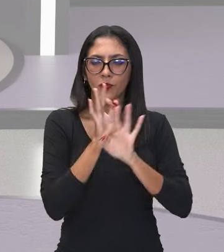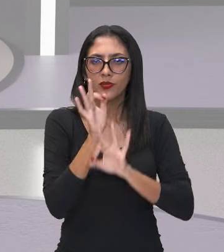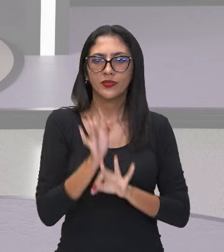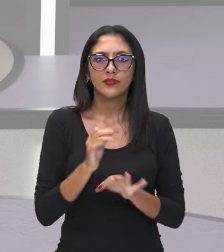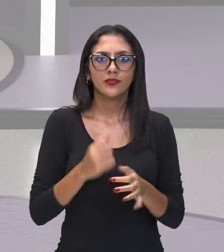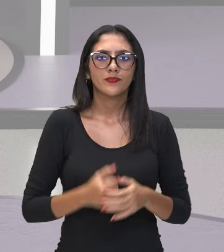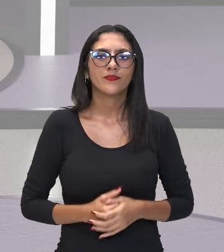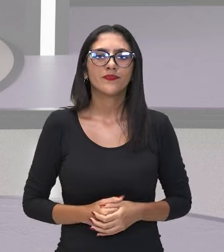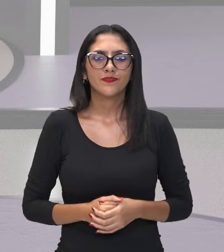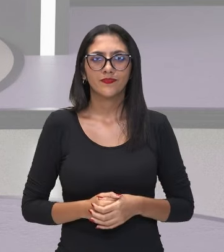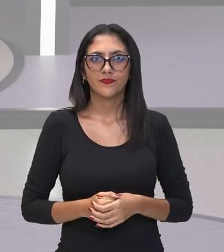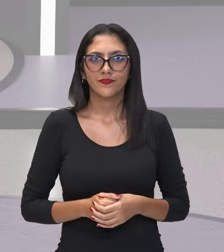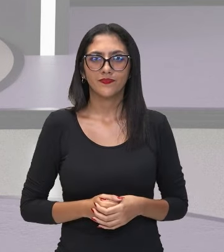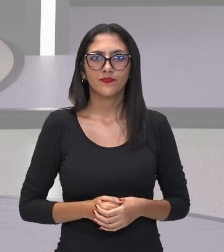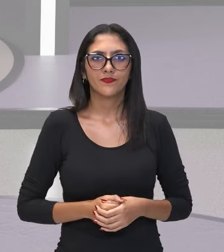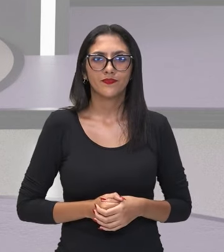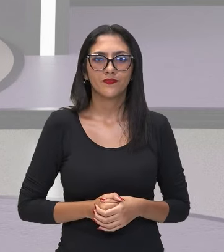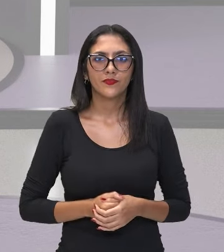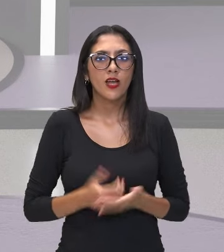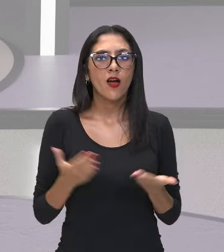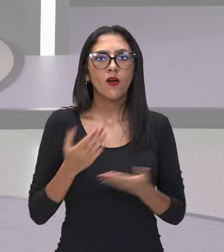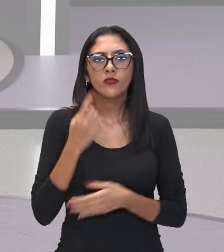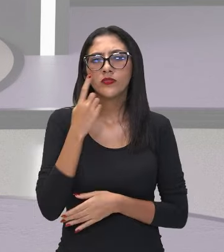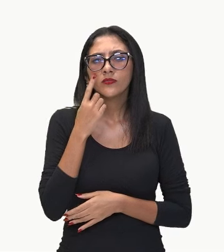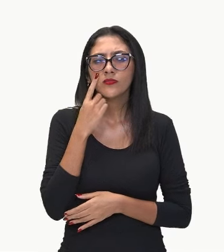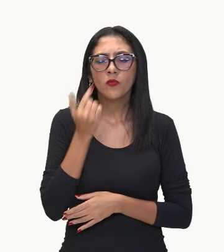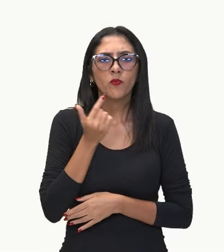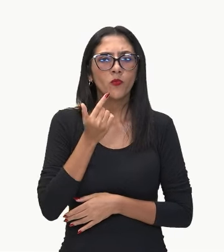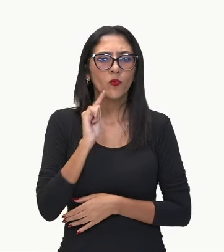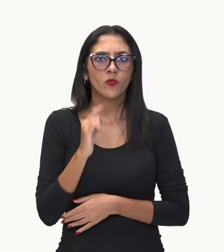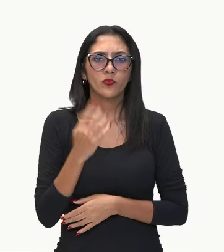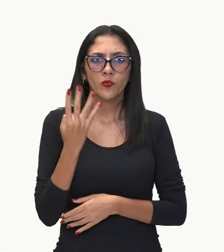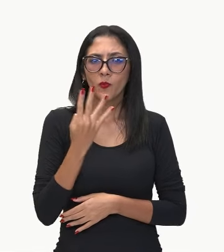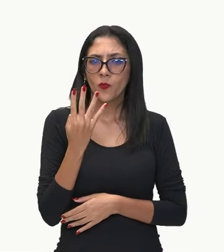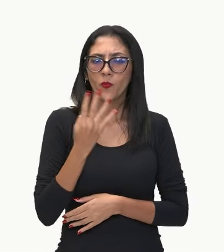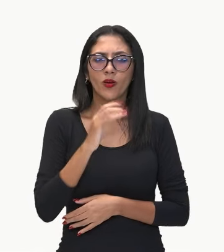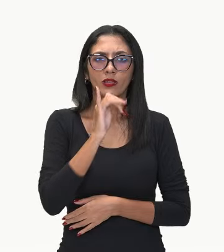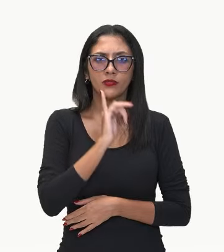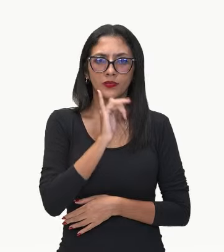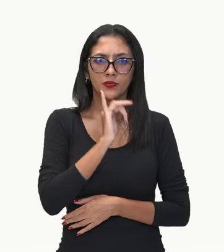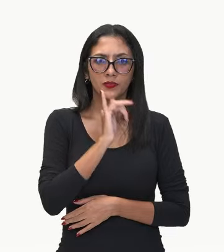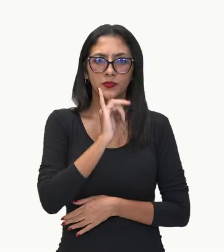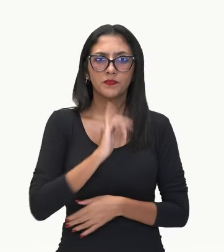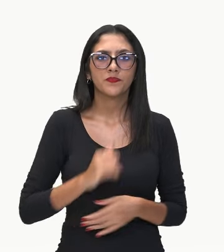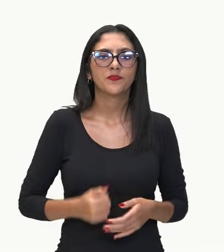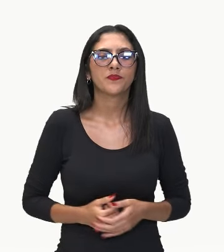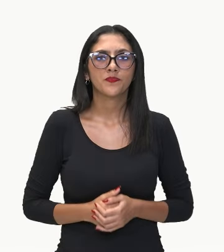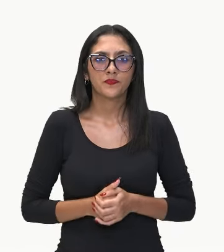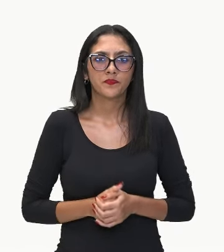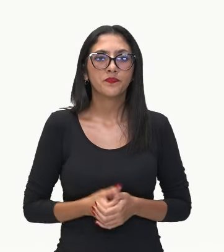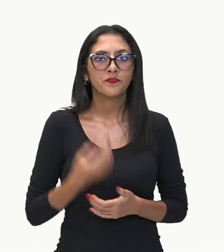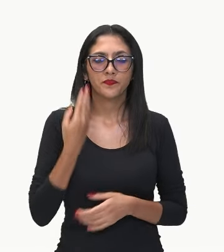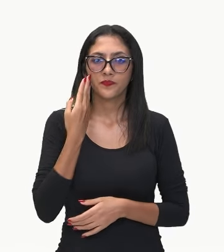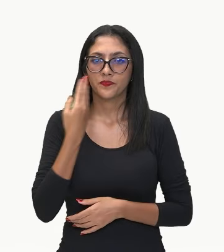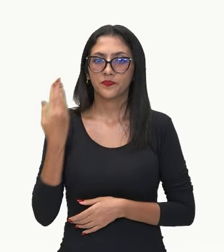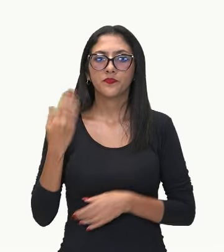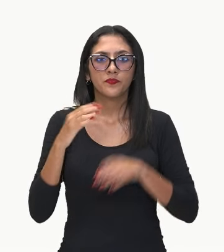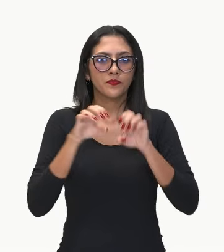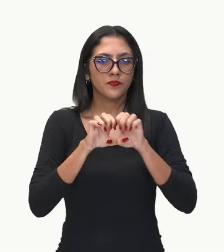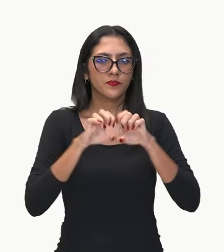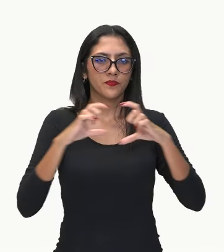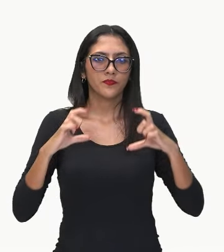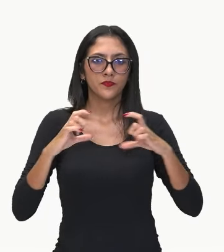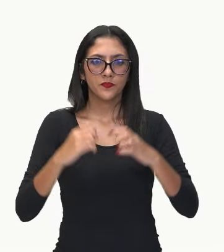Ok? Mas vem agora comigo para o quarto exemplo. O quarto exemplo nos traz essa expressão numérica.